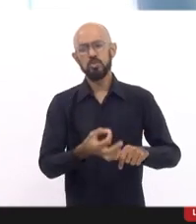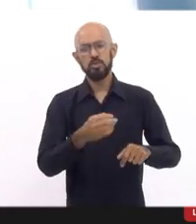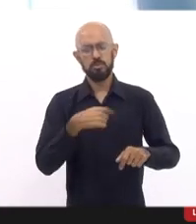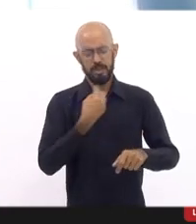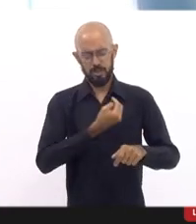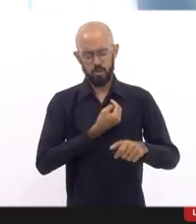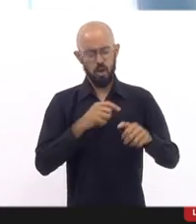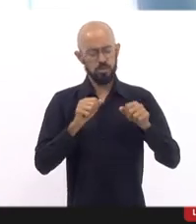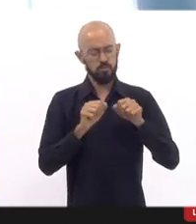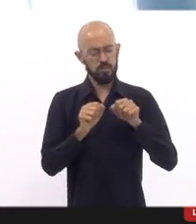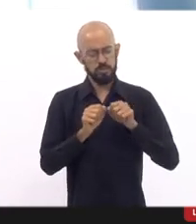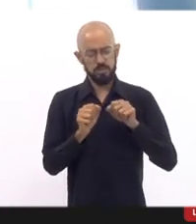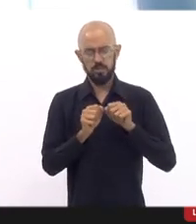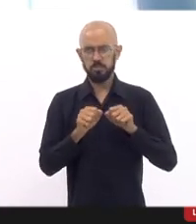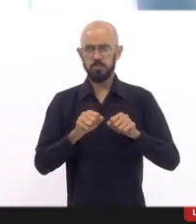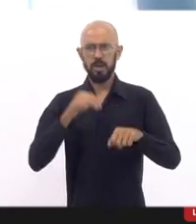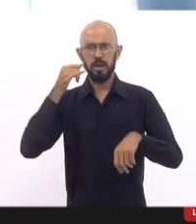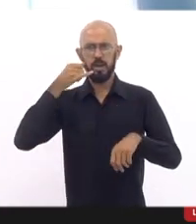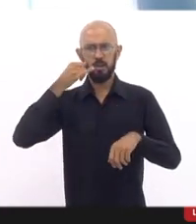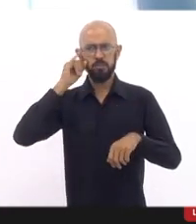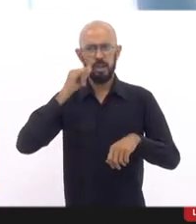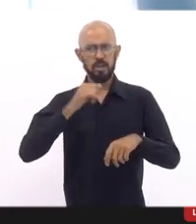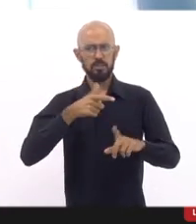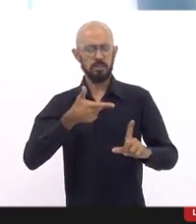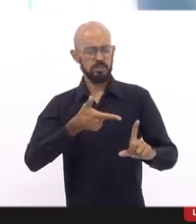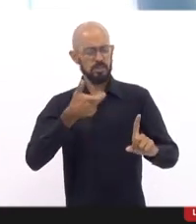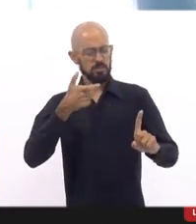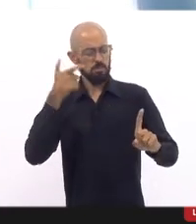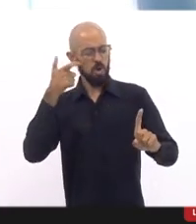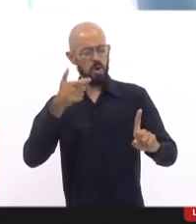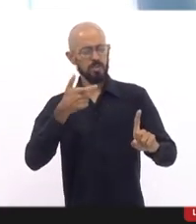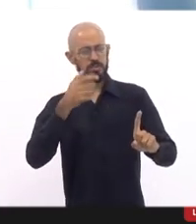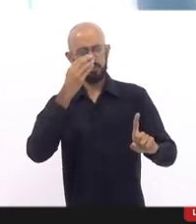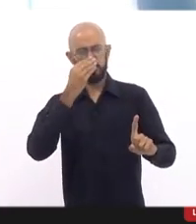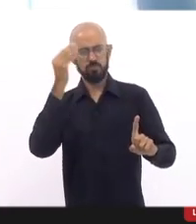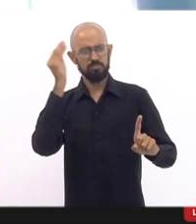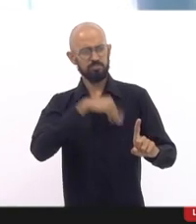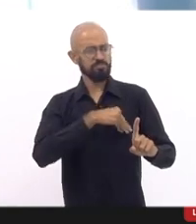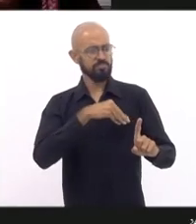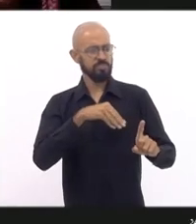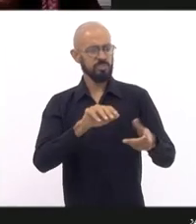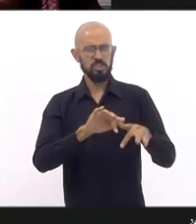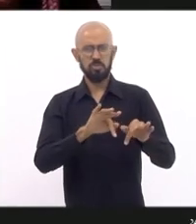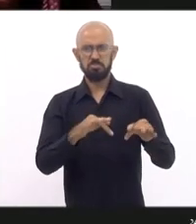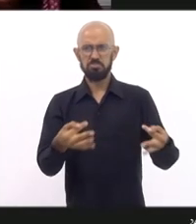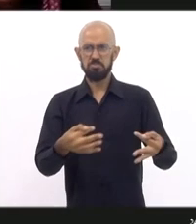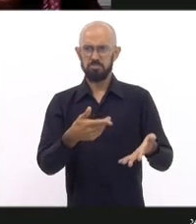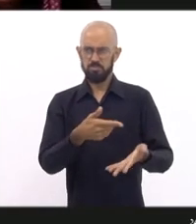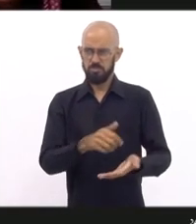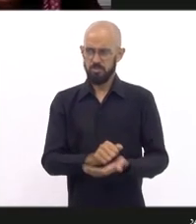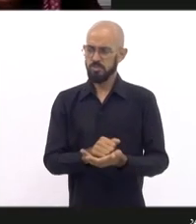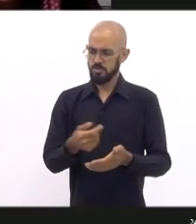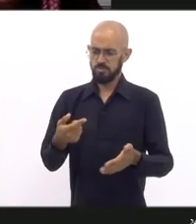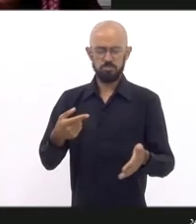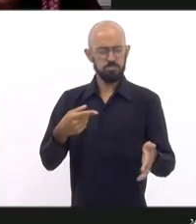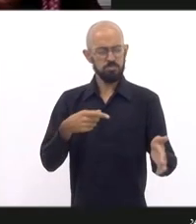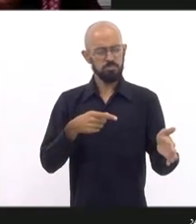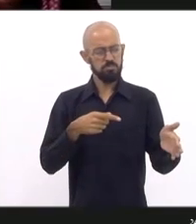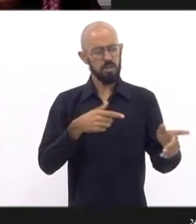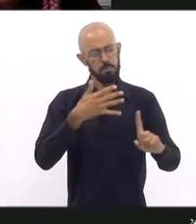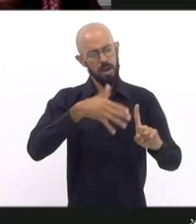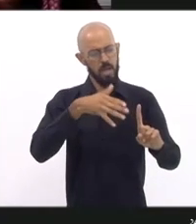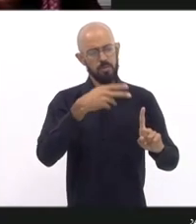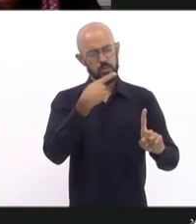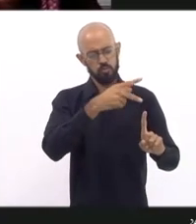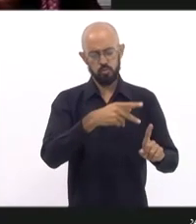impedir que essa morte seja tão banalizada como é hoje? a palavra é sua, doutora Daniele Magalhães, obrigado